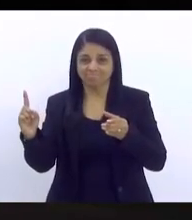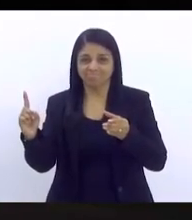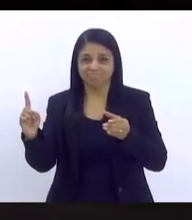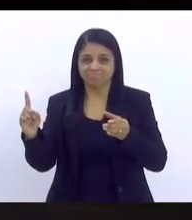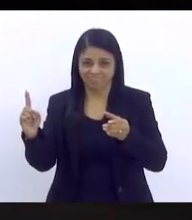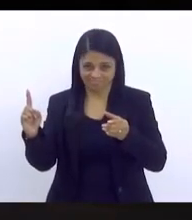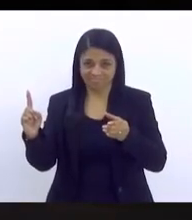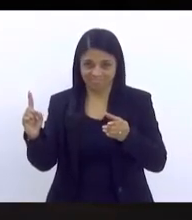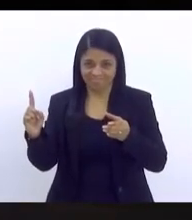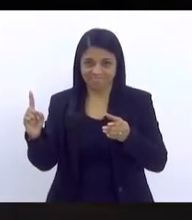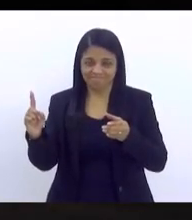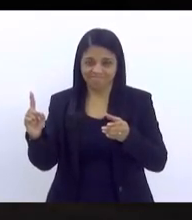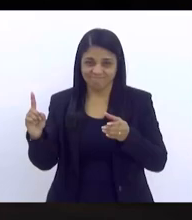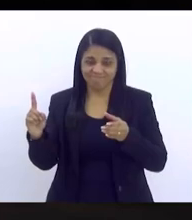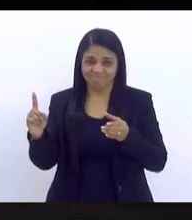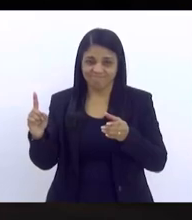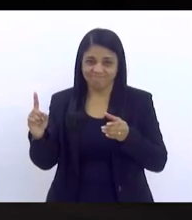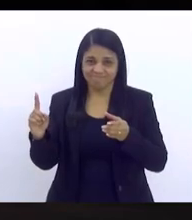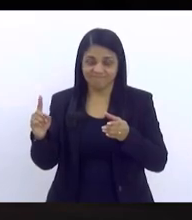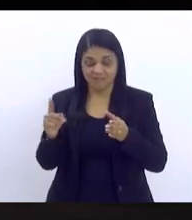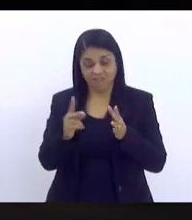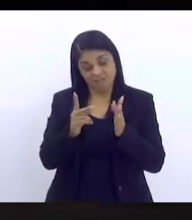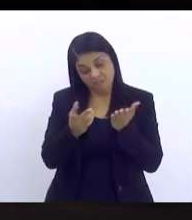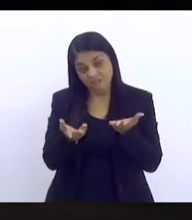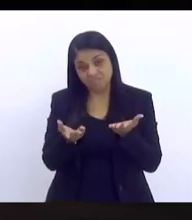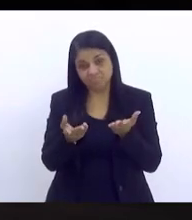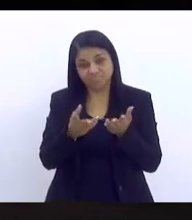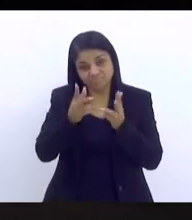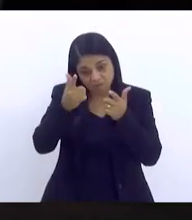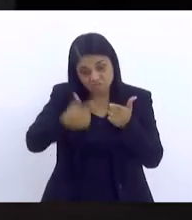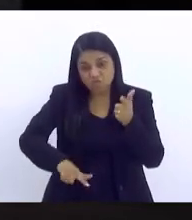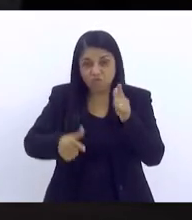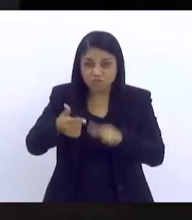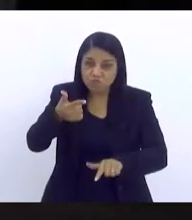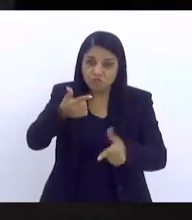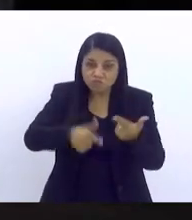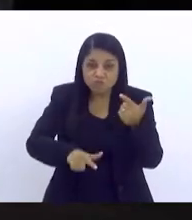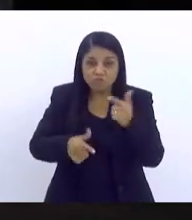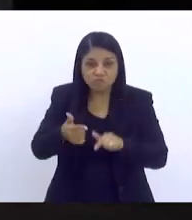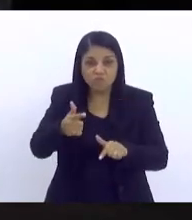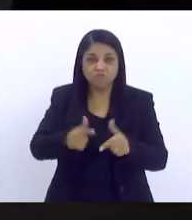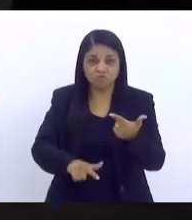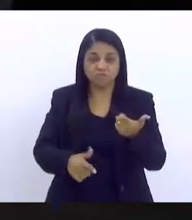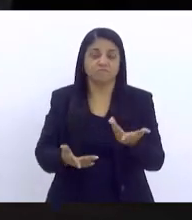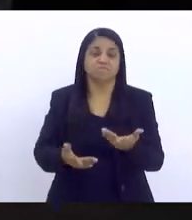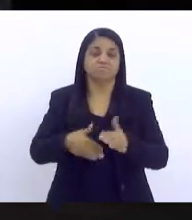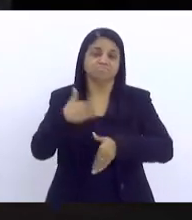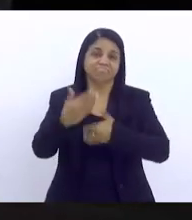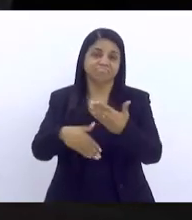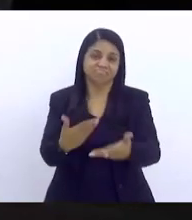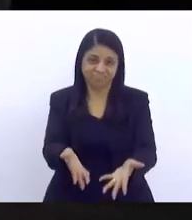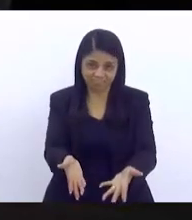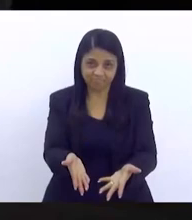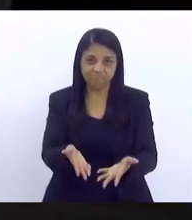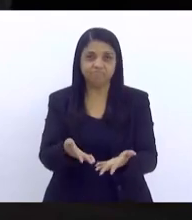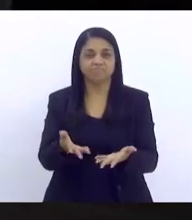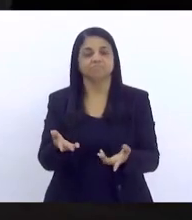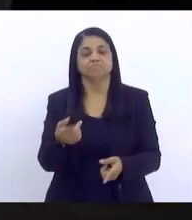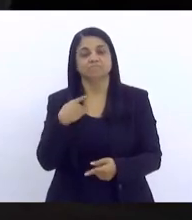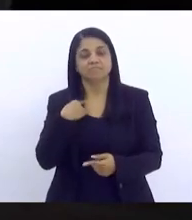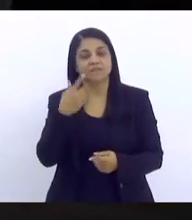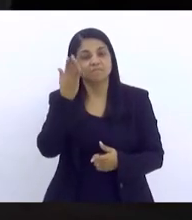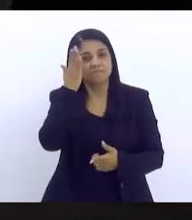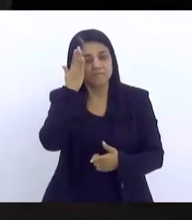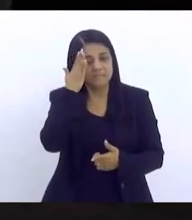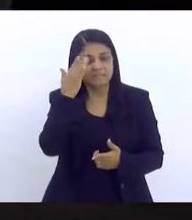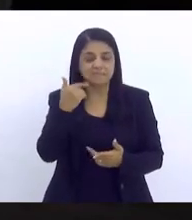é assim que a gente se reproduz. Então, só para colocar isso nos nossos horizontes de